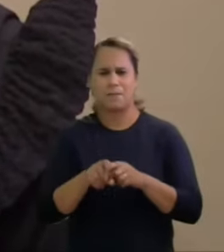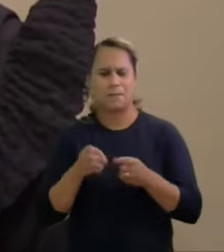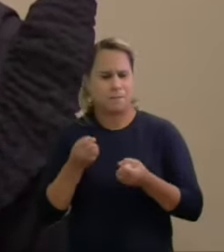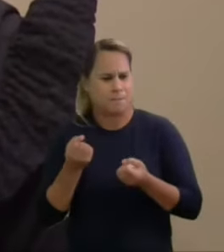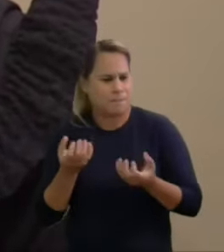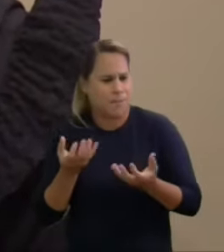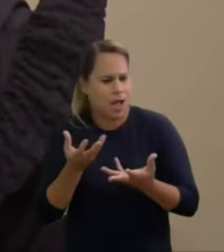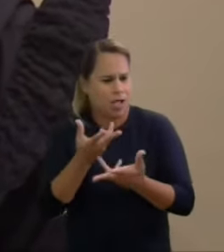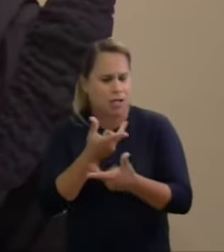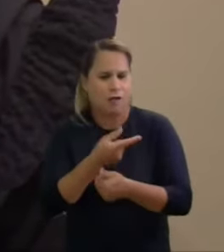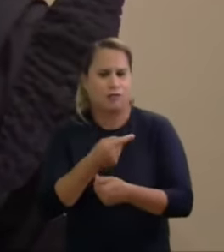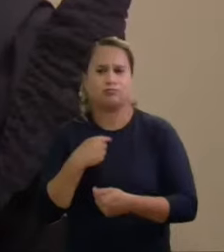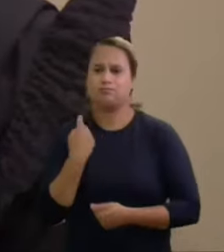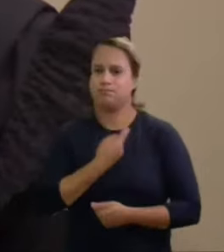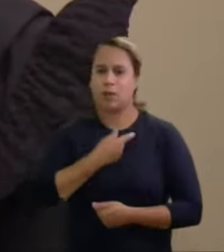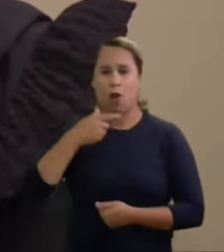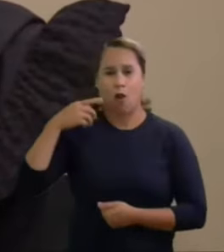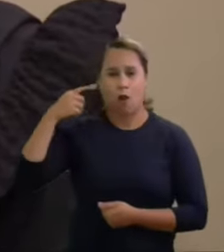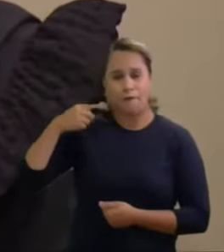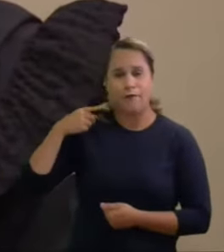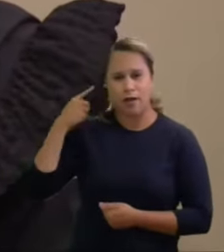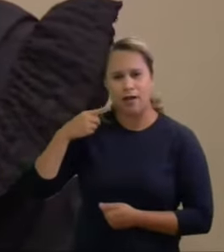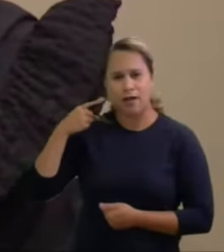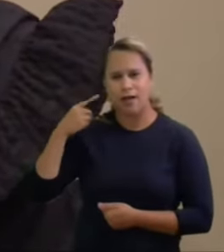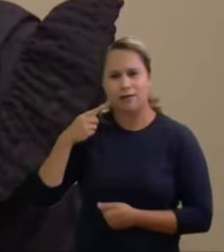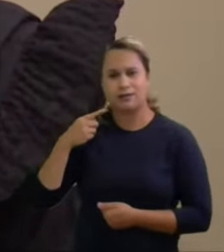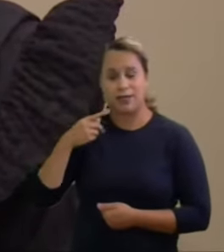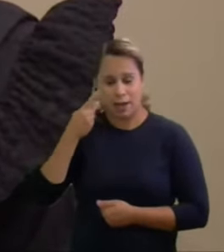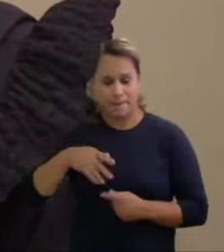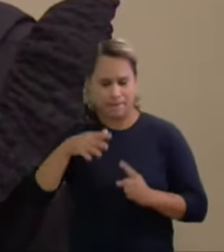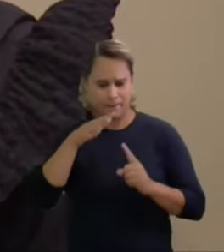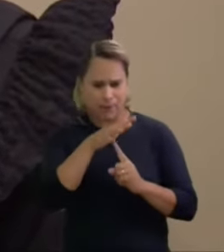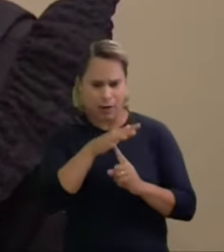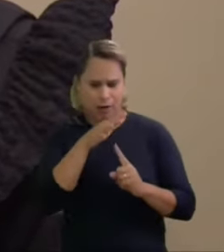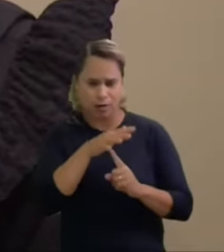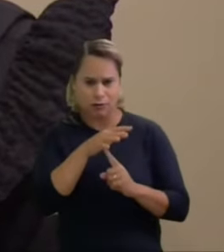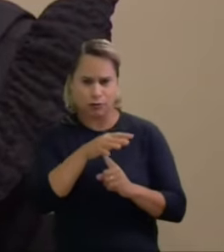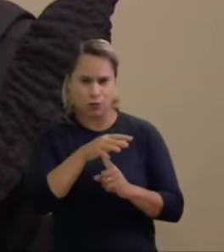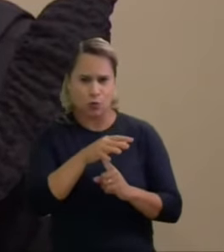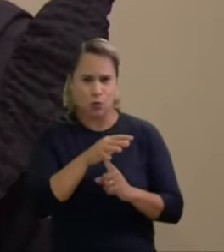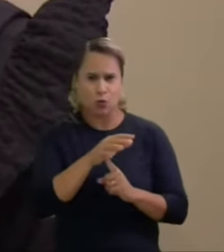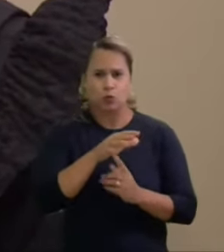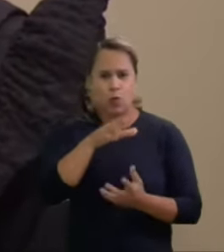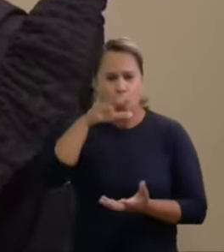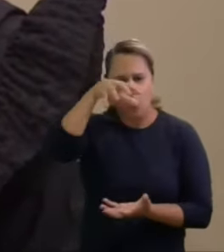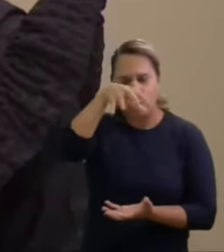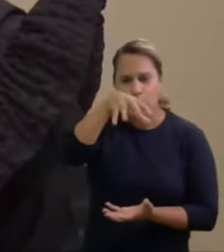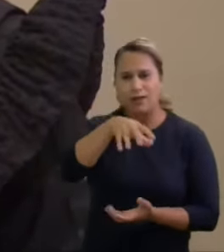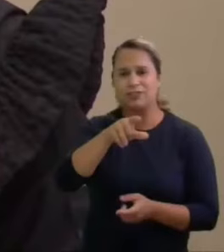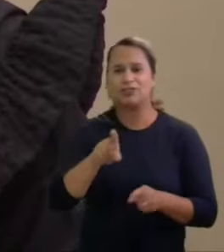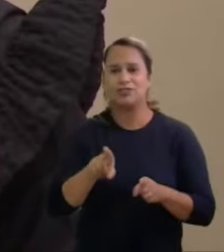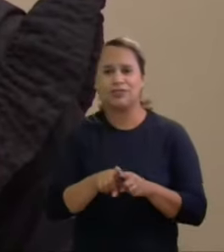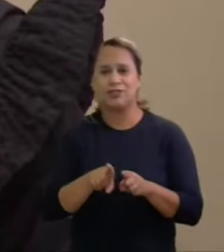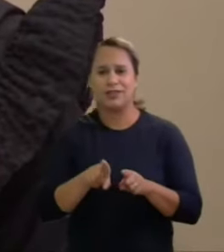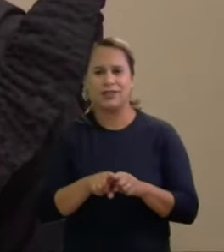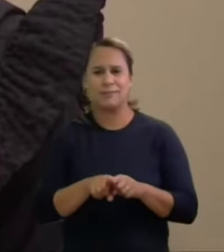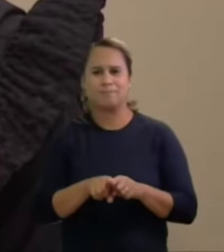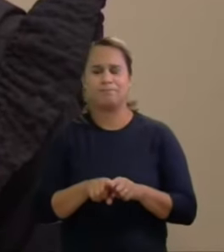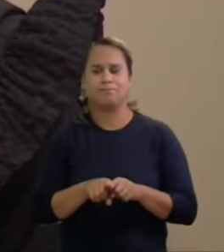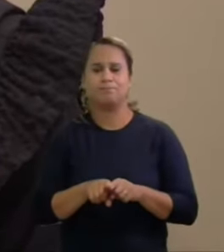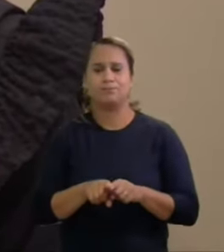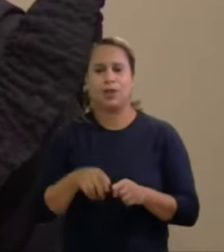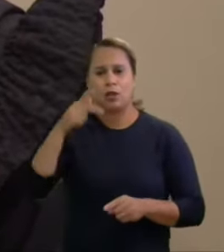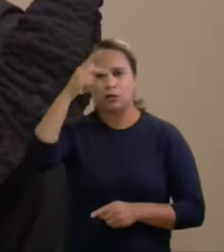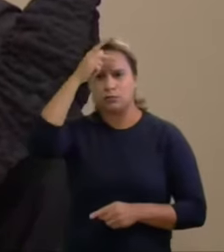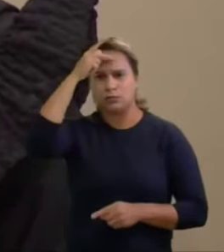advogados o Paraná continua sendo o celeiro de grandes eleitoralistas e ter grandes debates de assuntos que